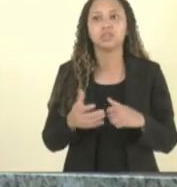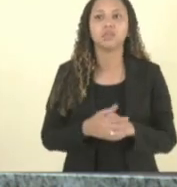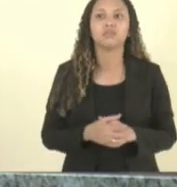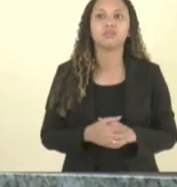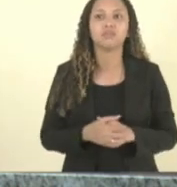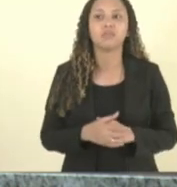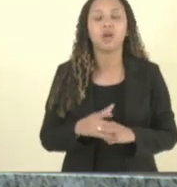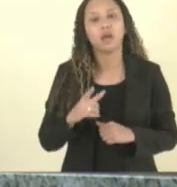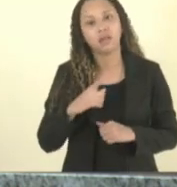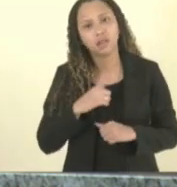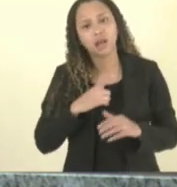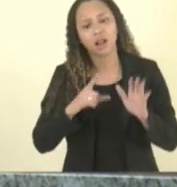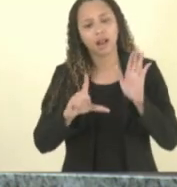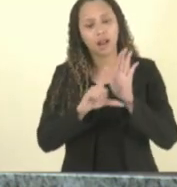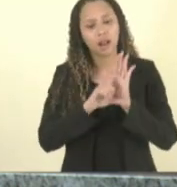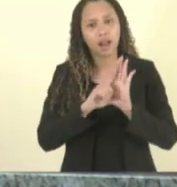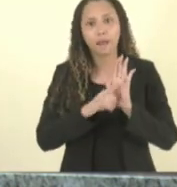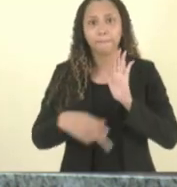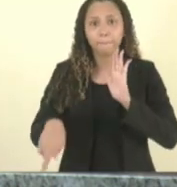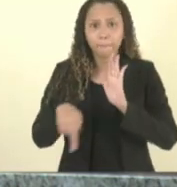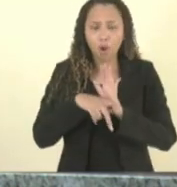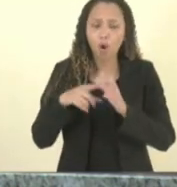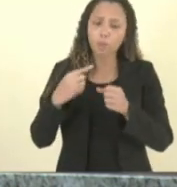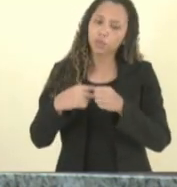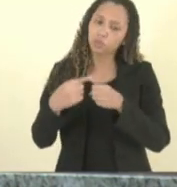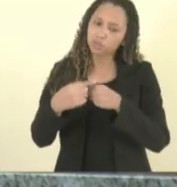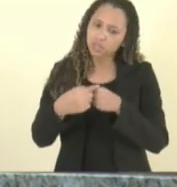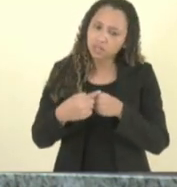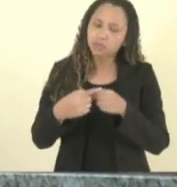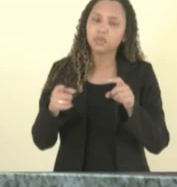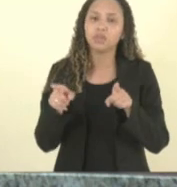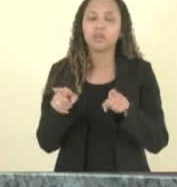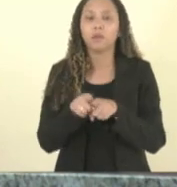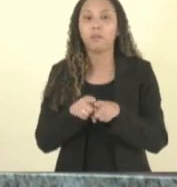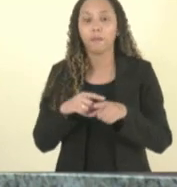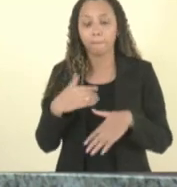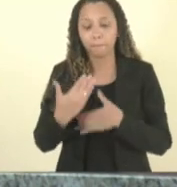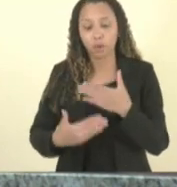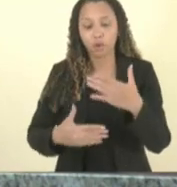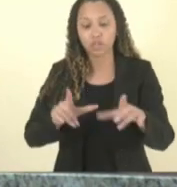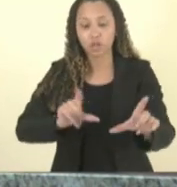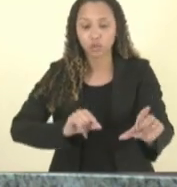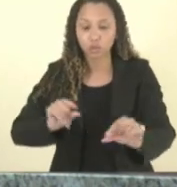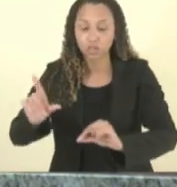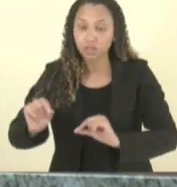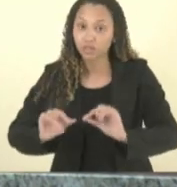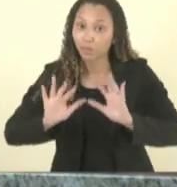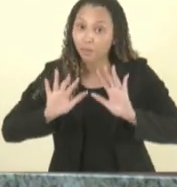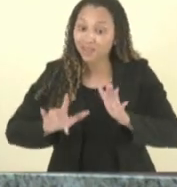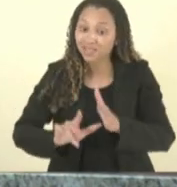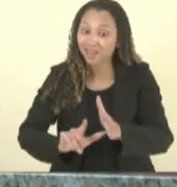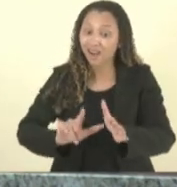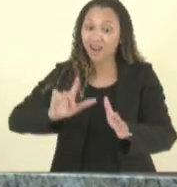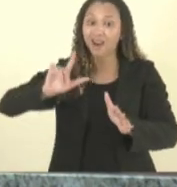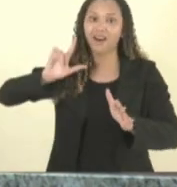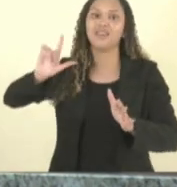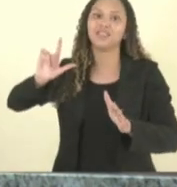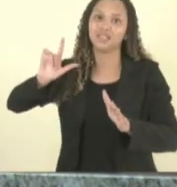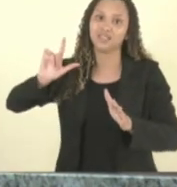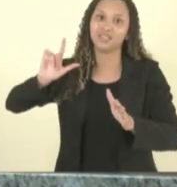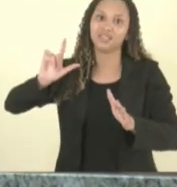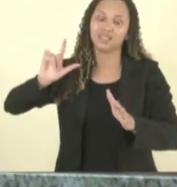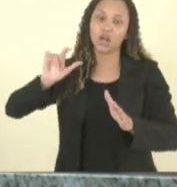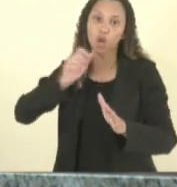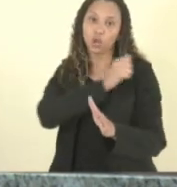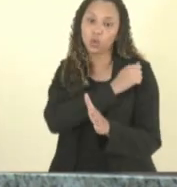leis municipais se for o caso né fazer processo seletivo mas antes que o aluno